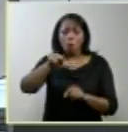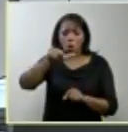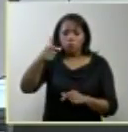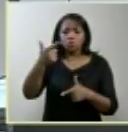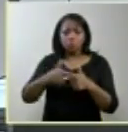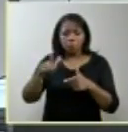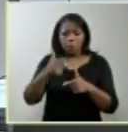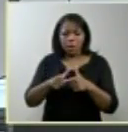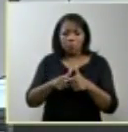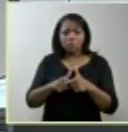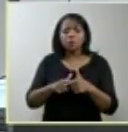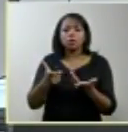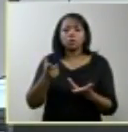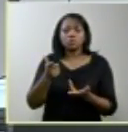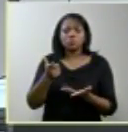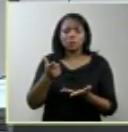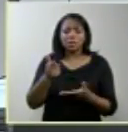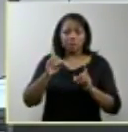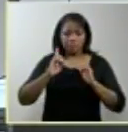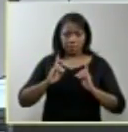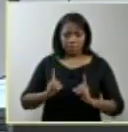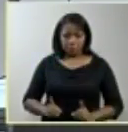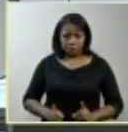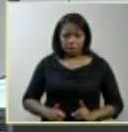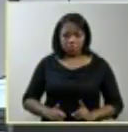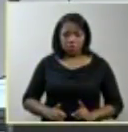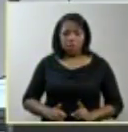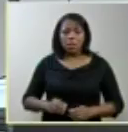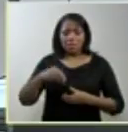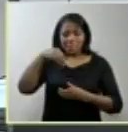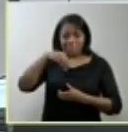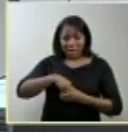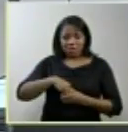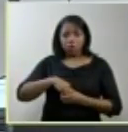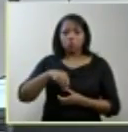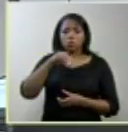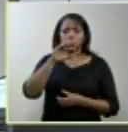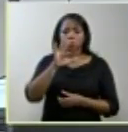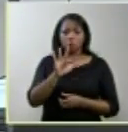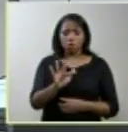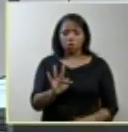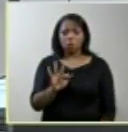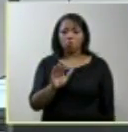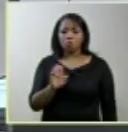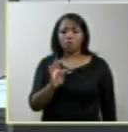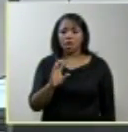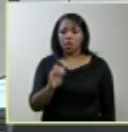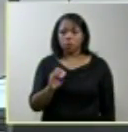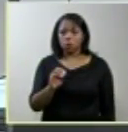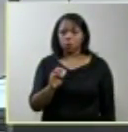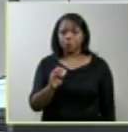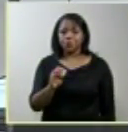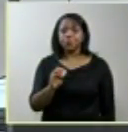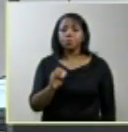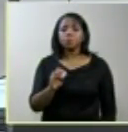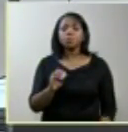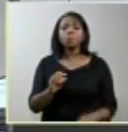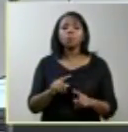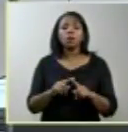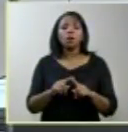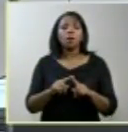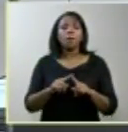situação de má formação ou de deficiência no feto por isso não há o risco do renascimento da eugenia entre nós